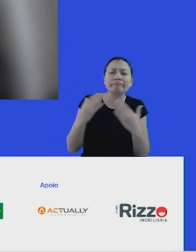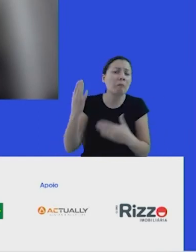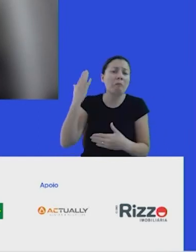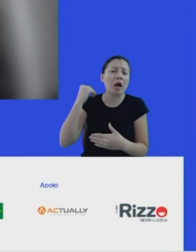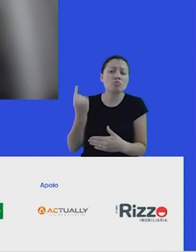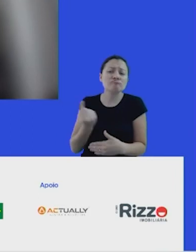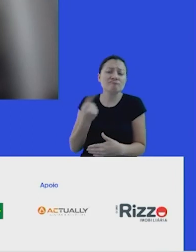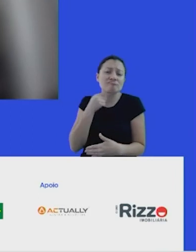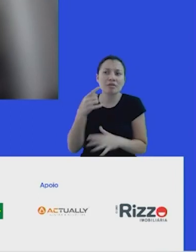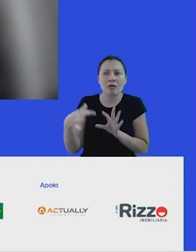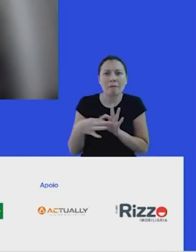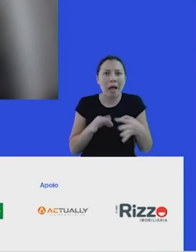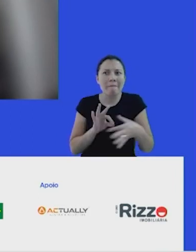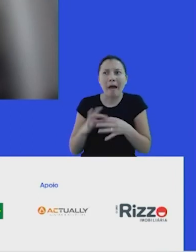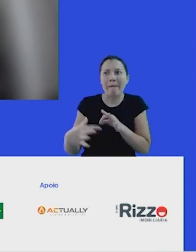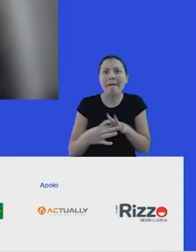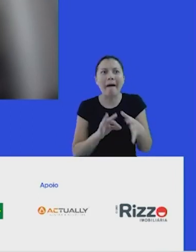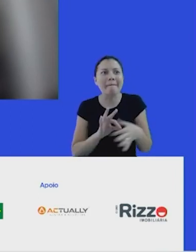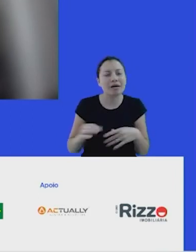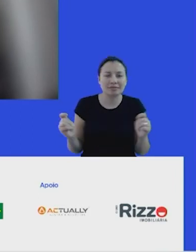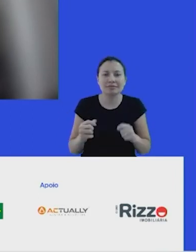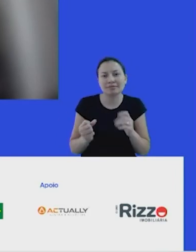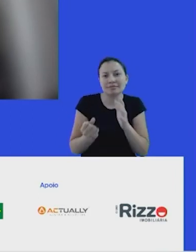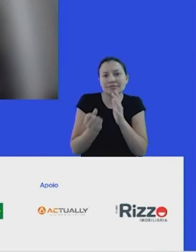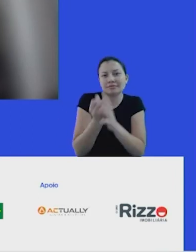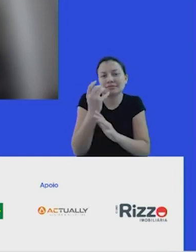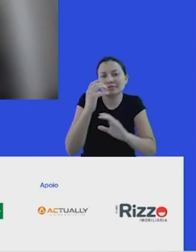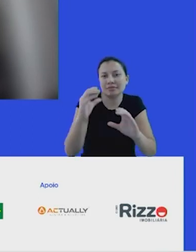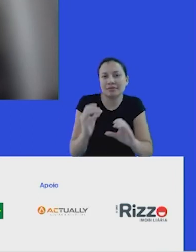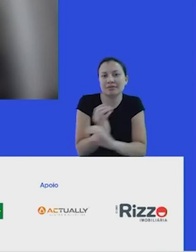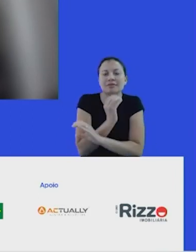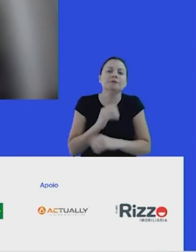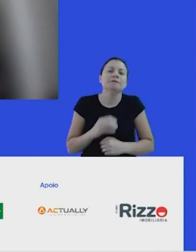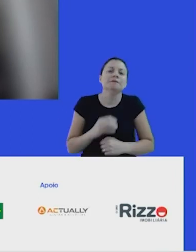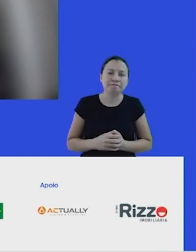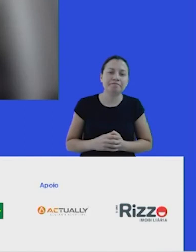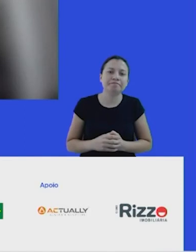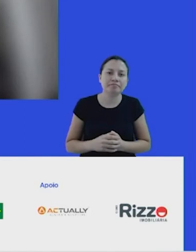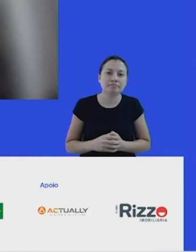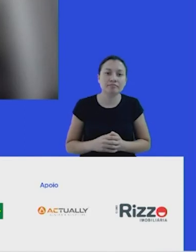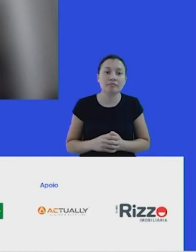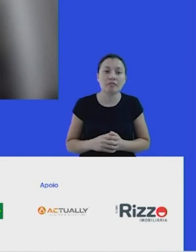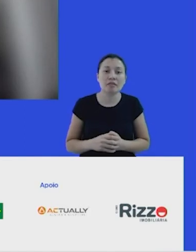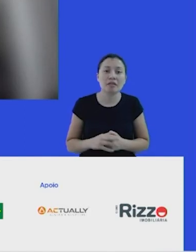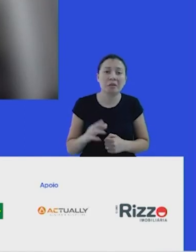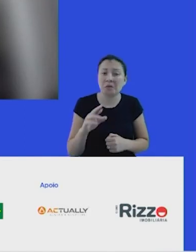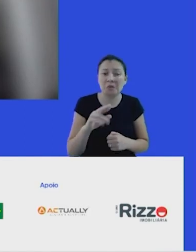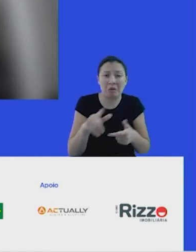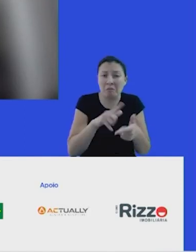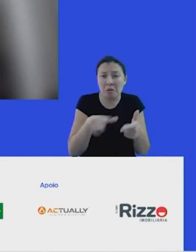união de forças que cria, de fato, soluções complexas para problemas complexos, não são problemas fáceis,